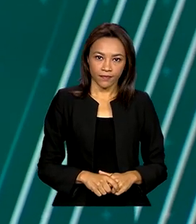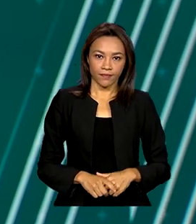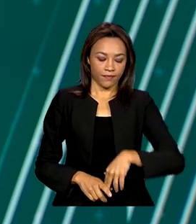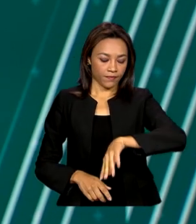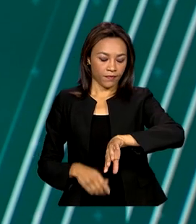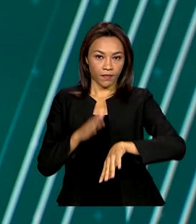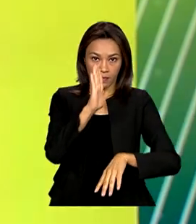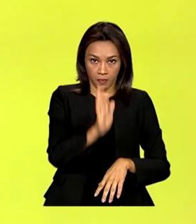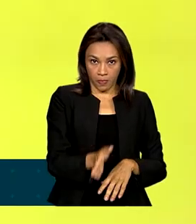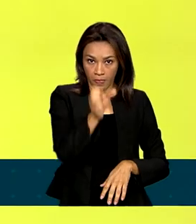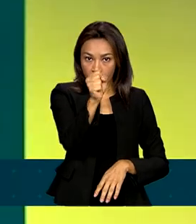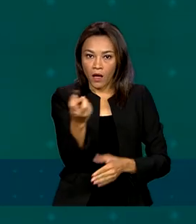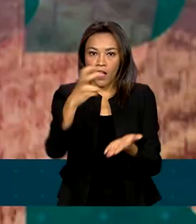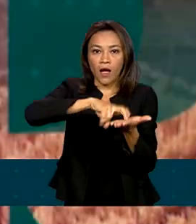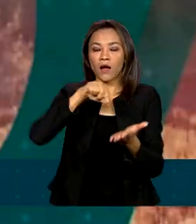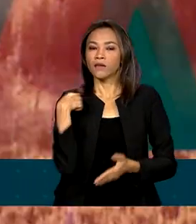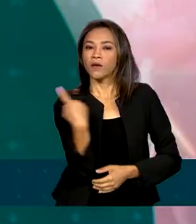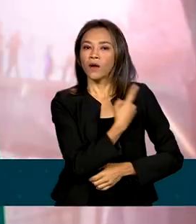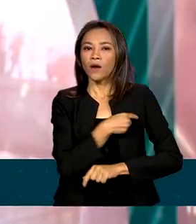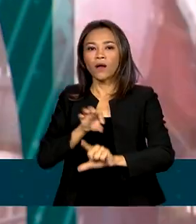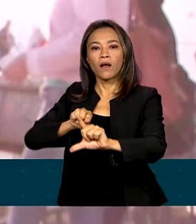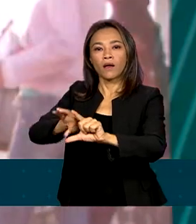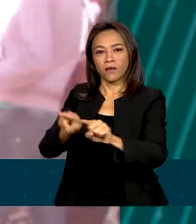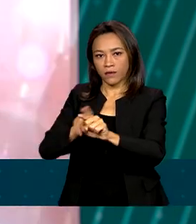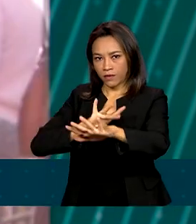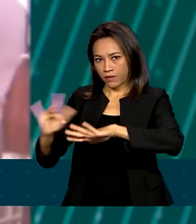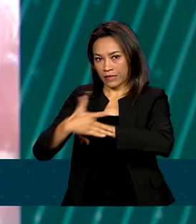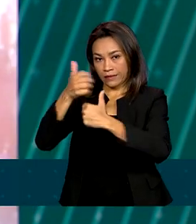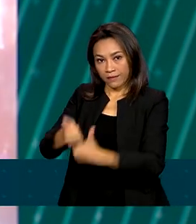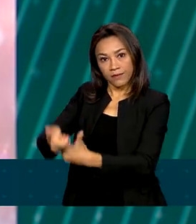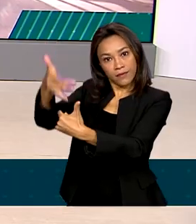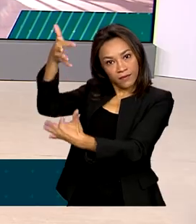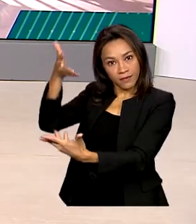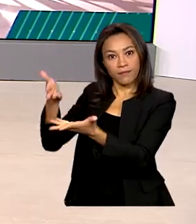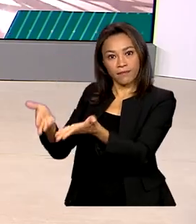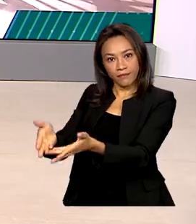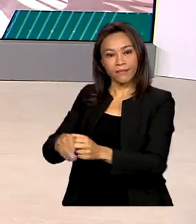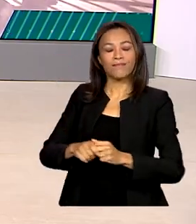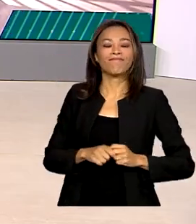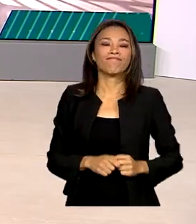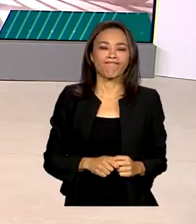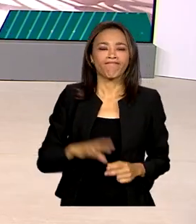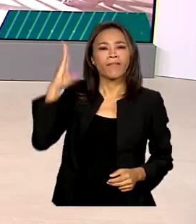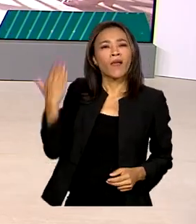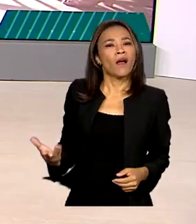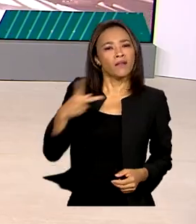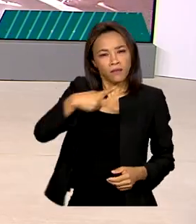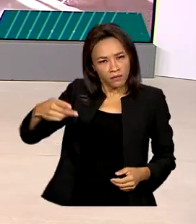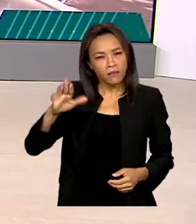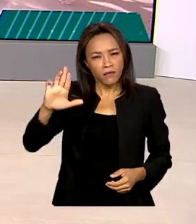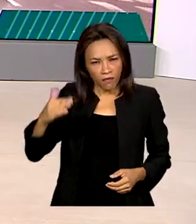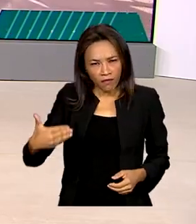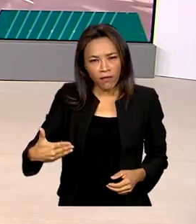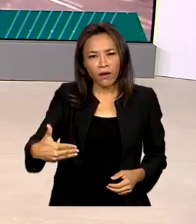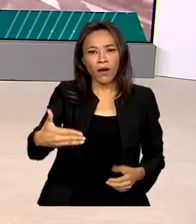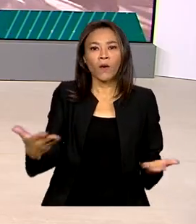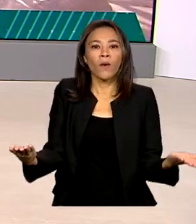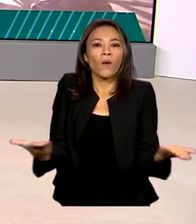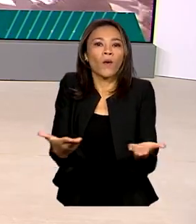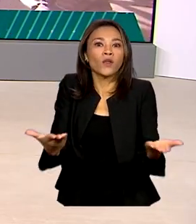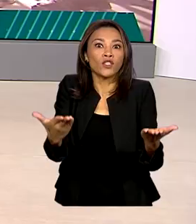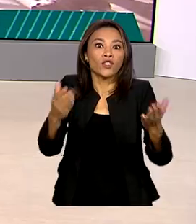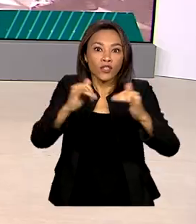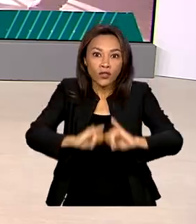Oito horas da manhã, estamos ao vivo também pelas redes sociais. O presidente Lula vai relançar hoje na